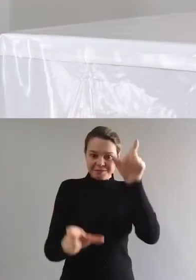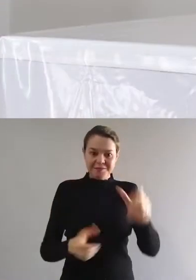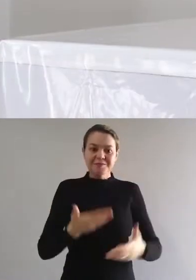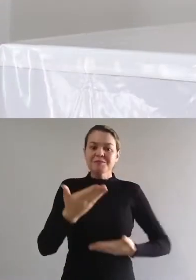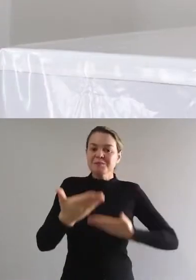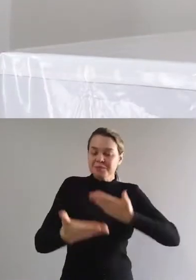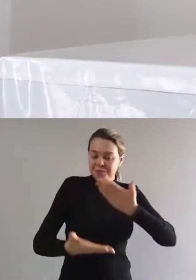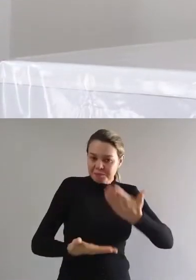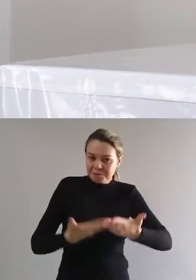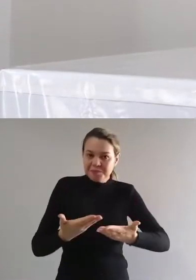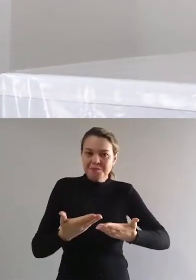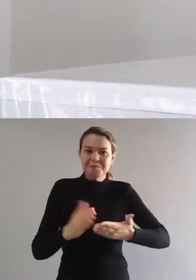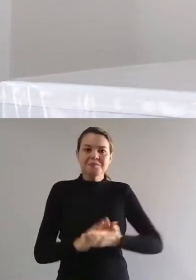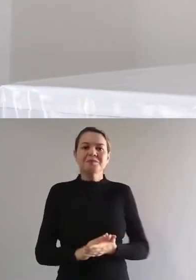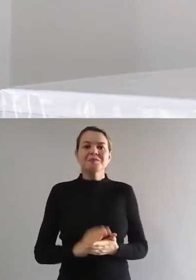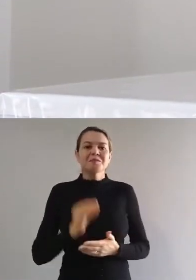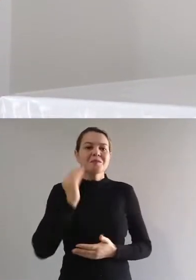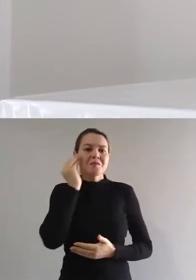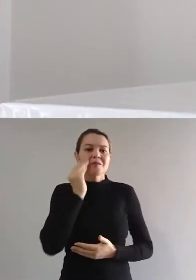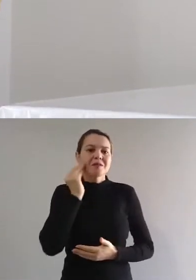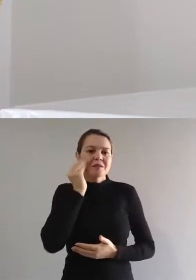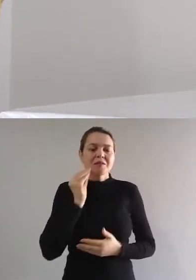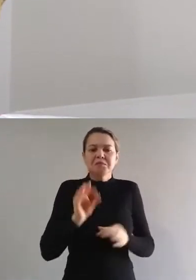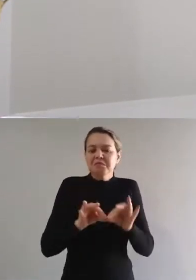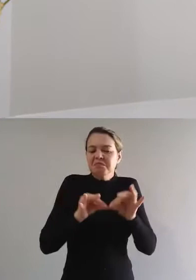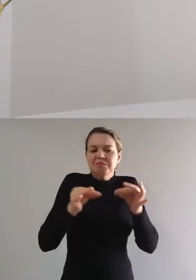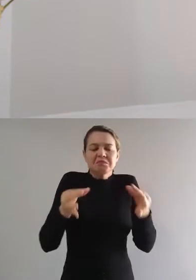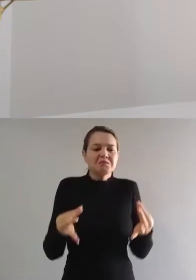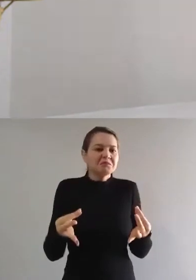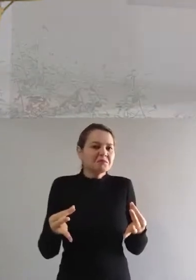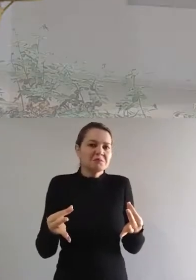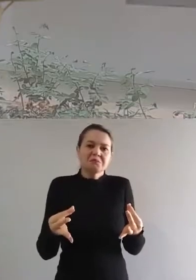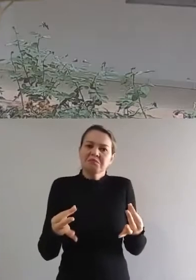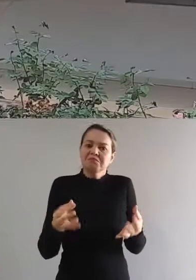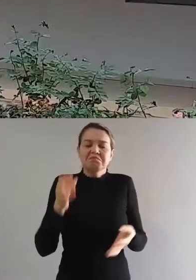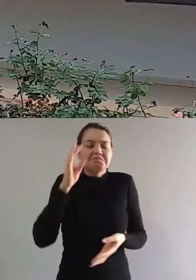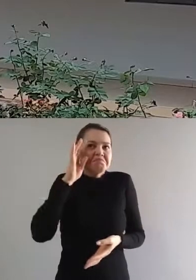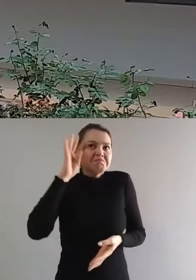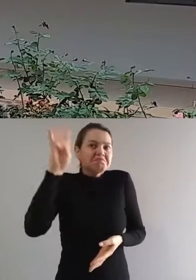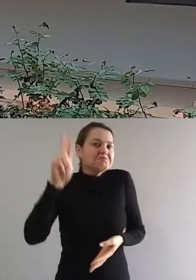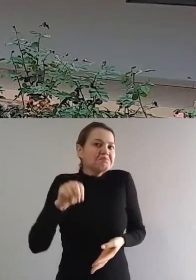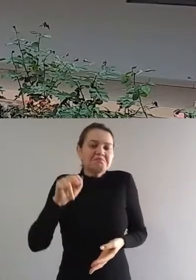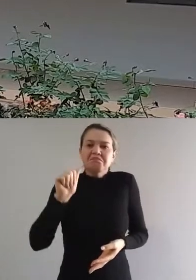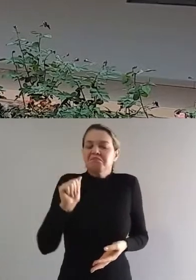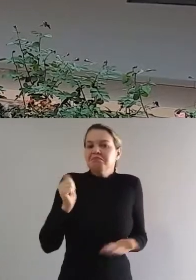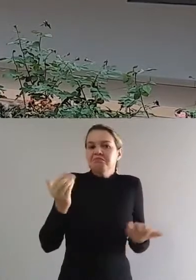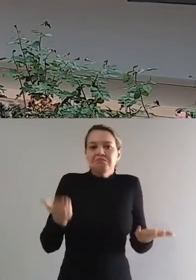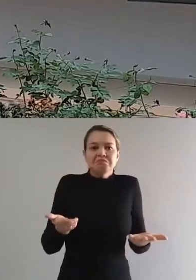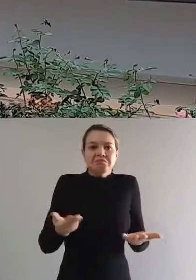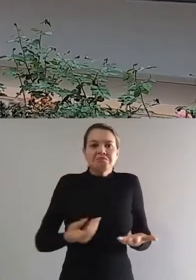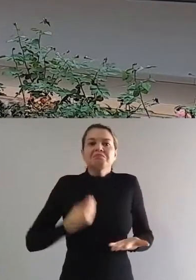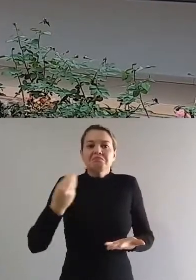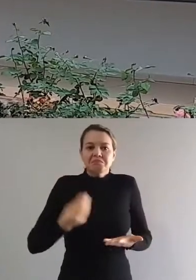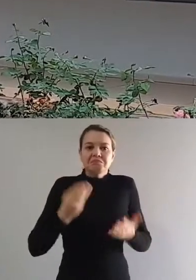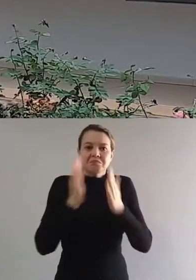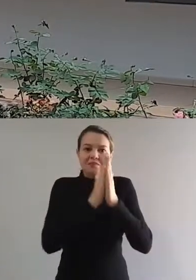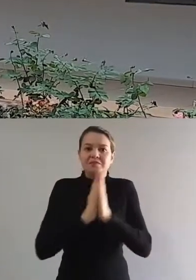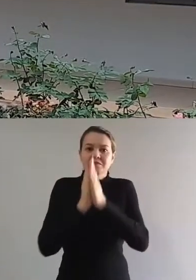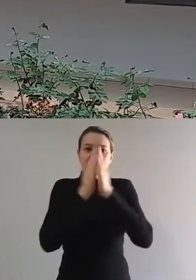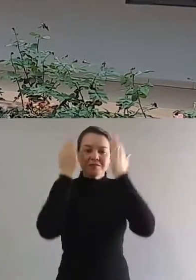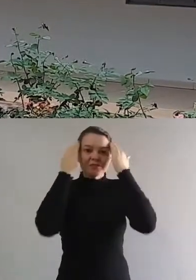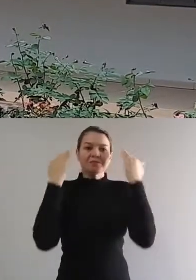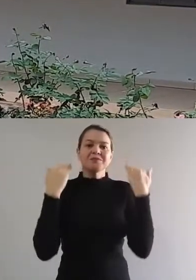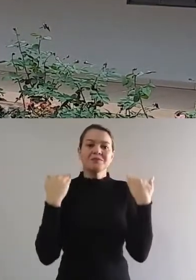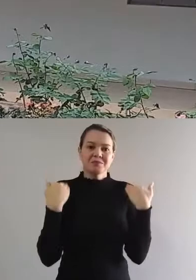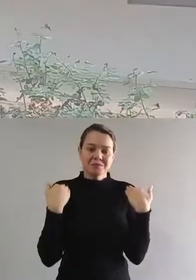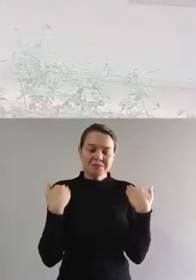e convivendo com as irmãs. Mas eu ia fazer essa experiência somente por fazer, porque eu nunca me imaginei no meio da